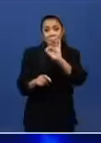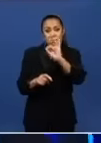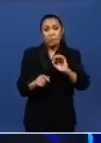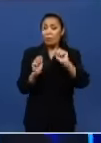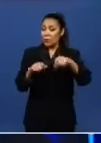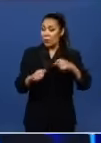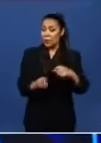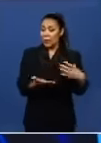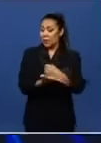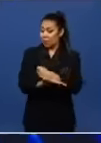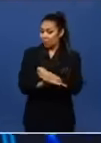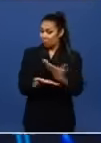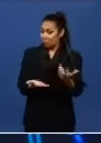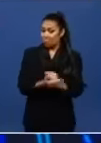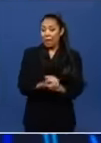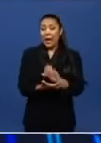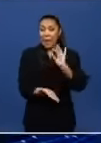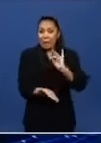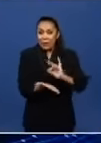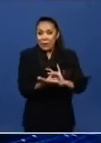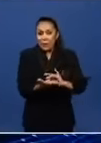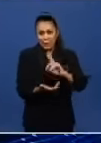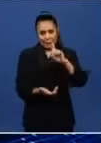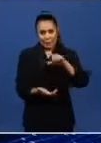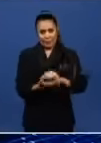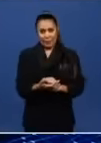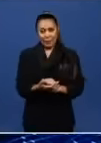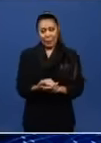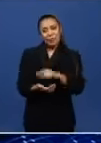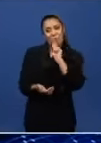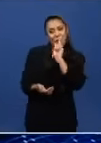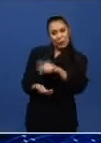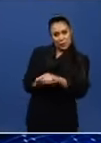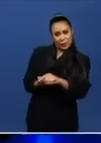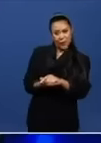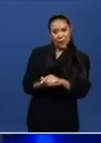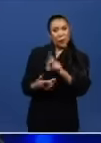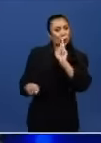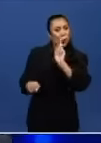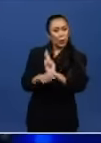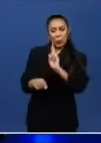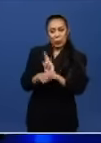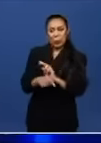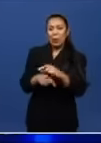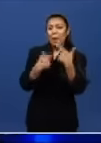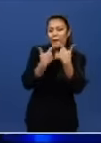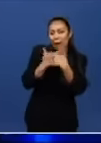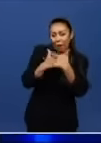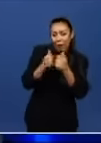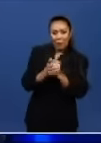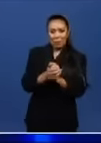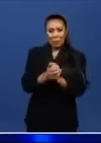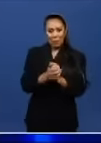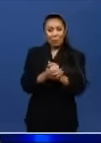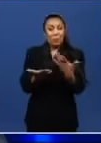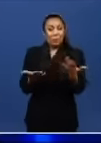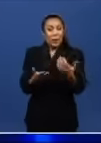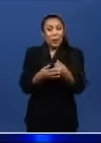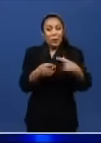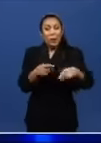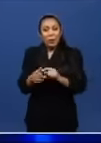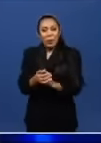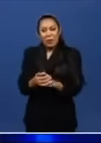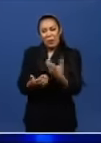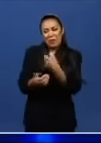A verdade é que o senhor não cuidou, debochou, riu, disse que não tomava